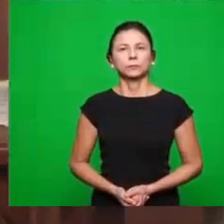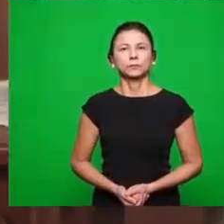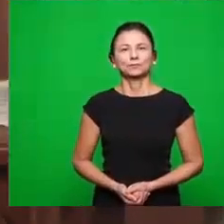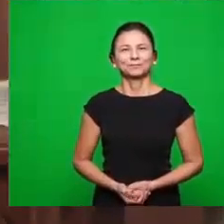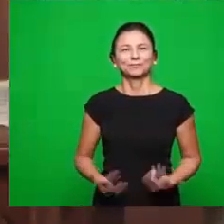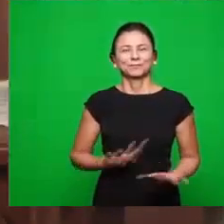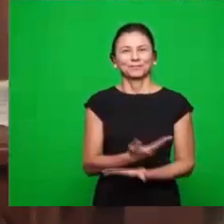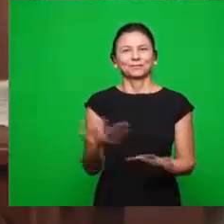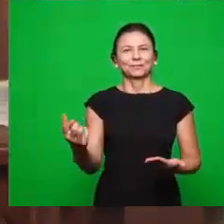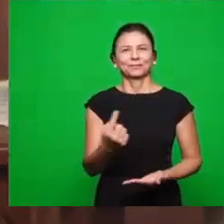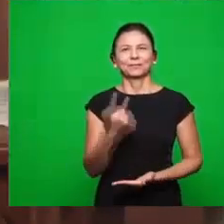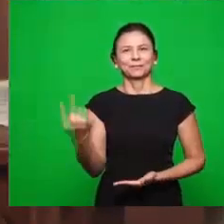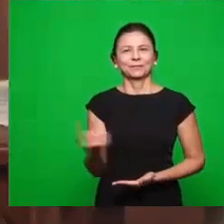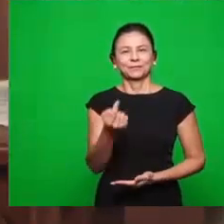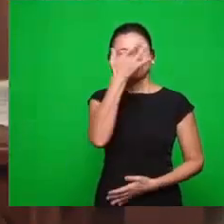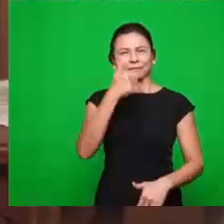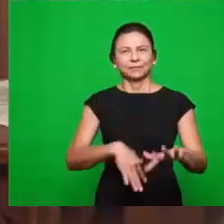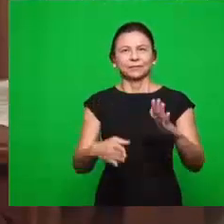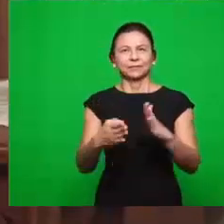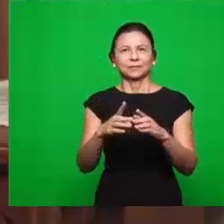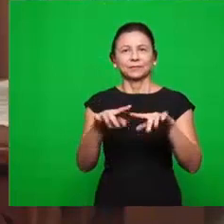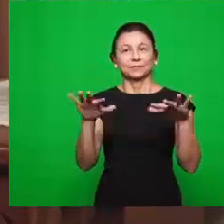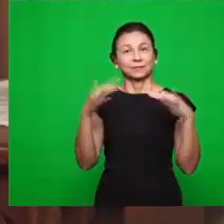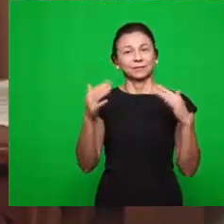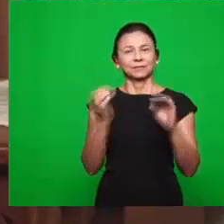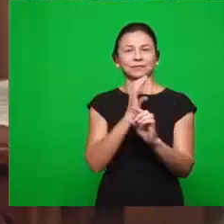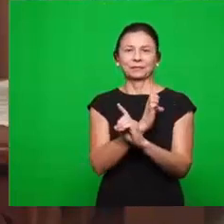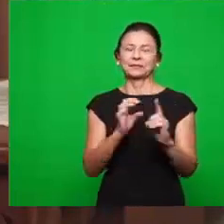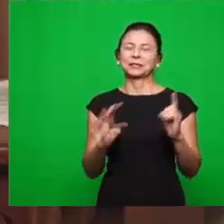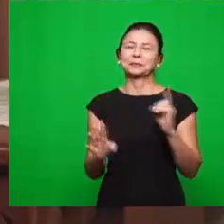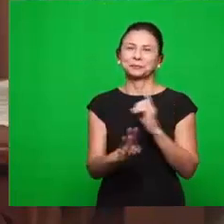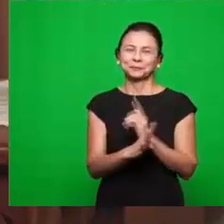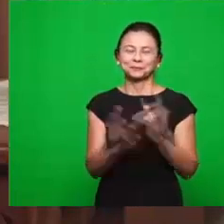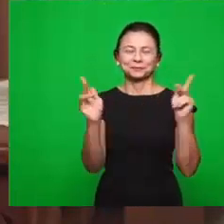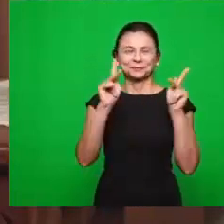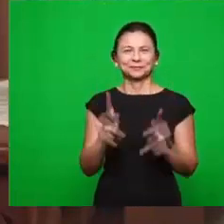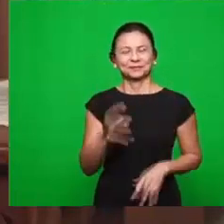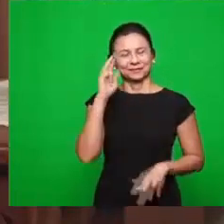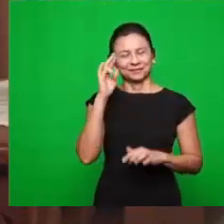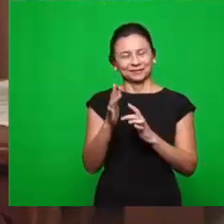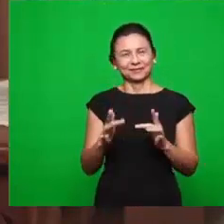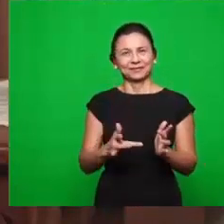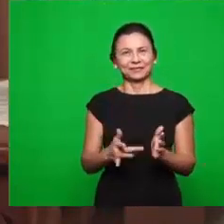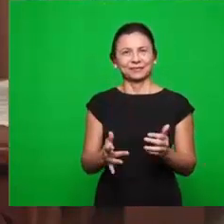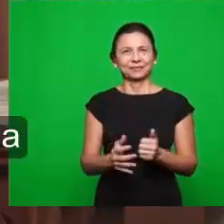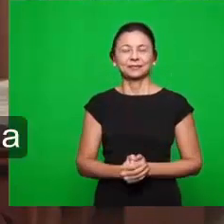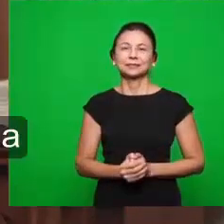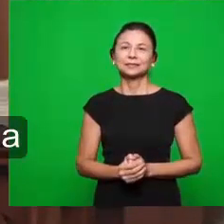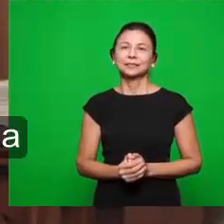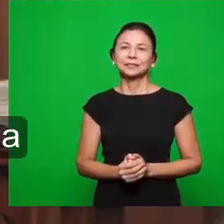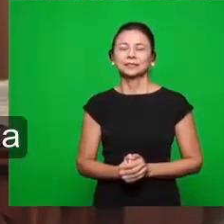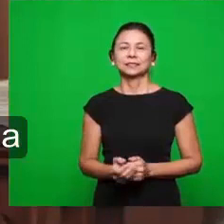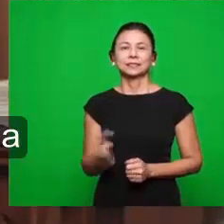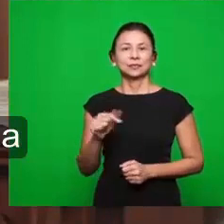Queremos saudar a todas as igrejas que assistem conosco a Escola Bíblica Dominical com a Paz do Senhor Jesus. Nós estamos aqui